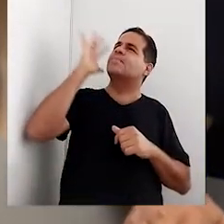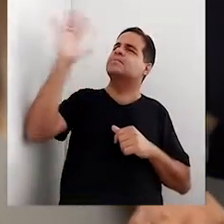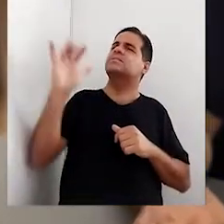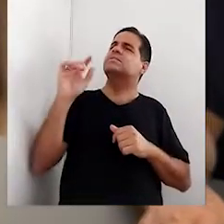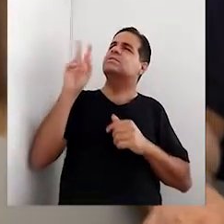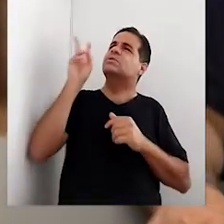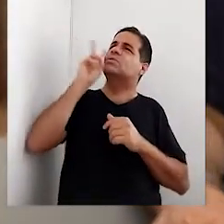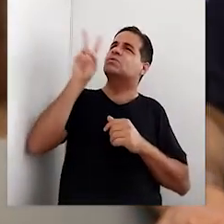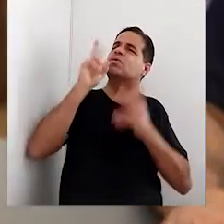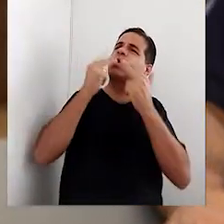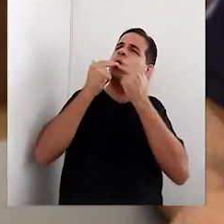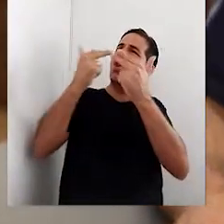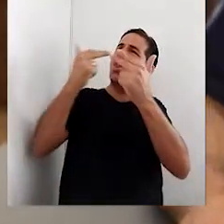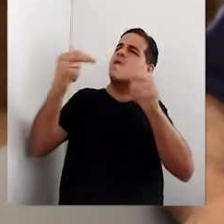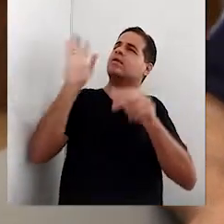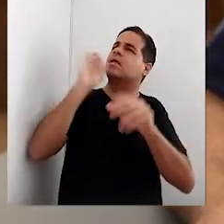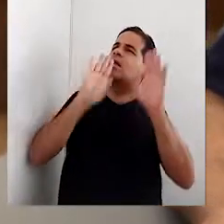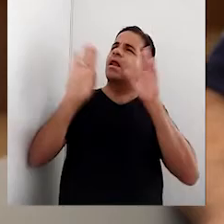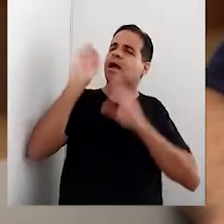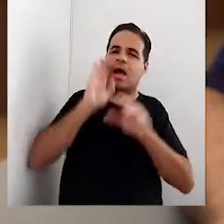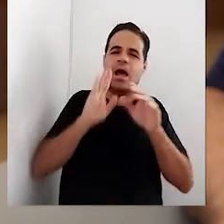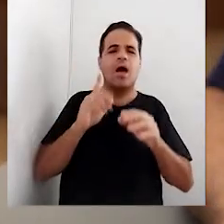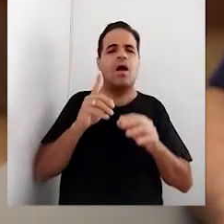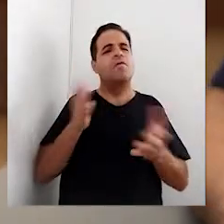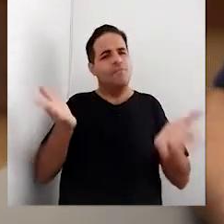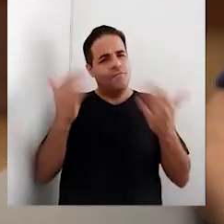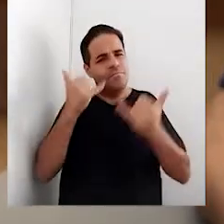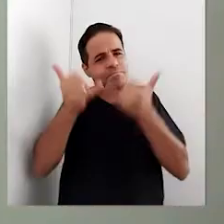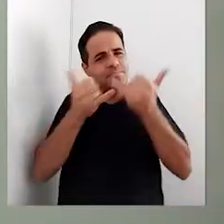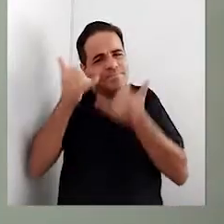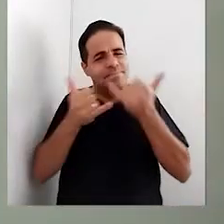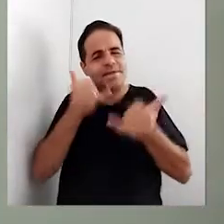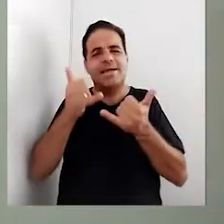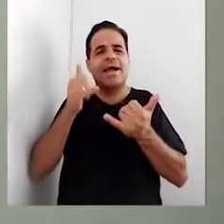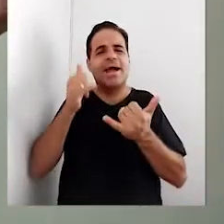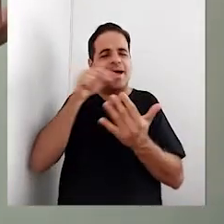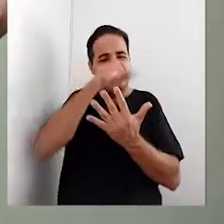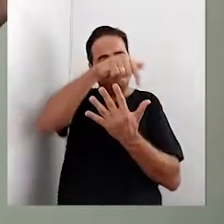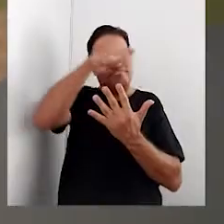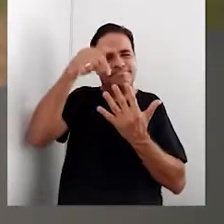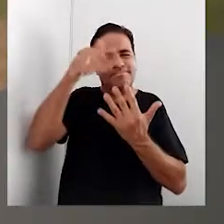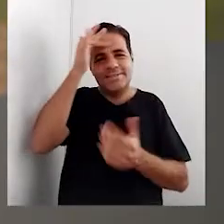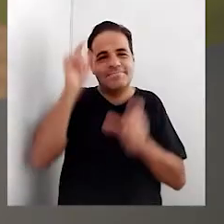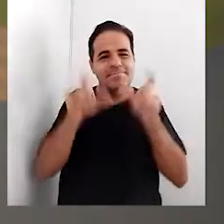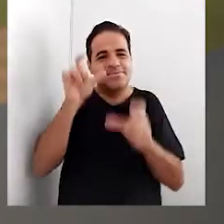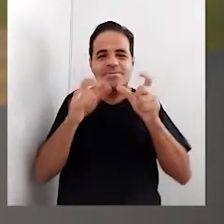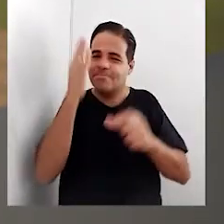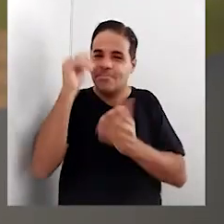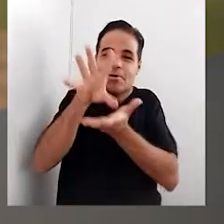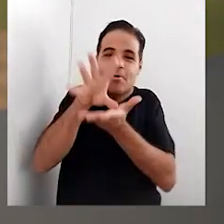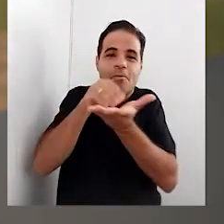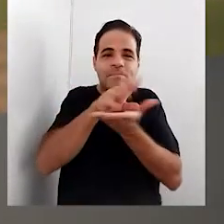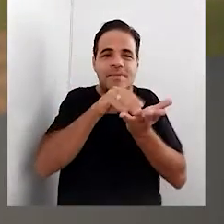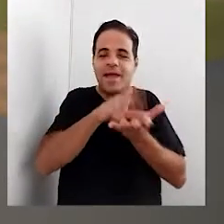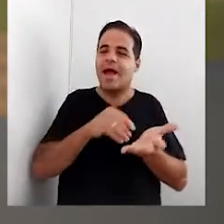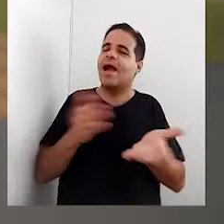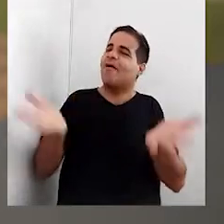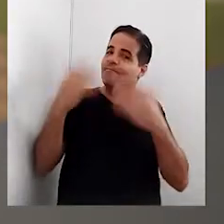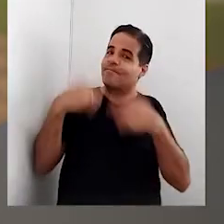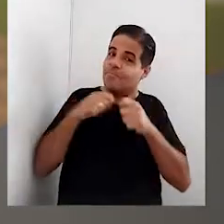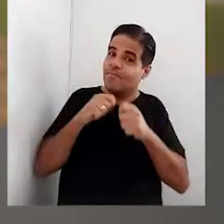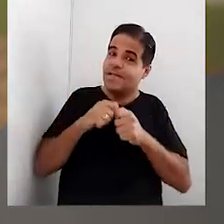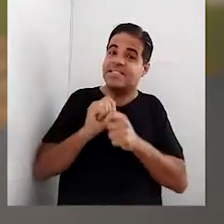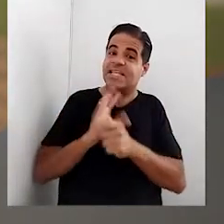Depois de tantas histórias coloridas, que tal a gente brincar de Frida Kahlo e Anitta Malfatti? Como assim? Já sei, já sei. Vamos